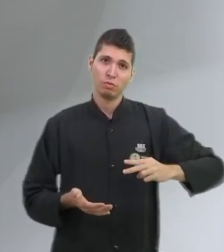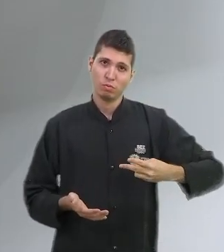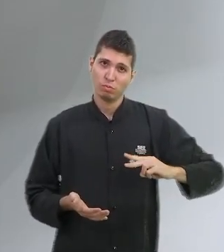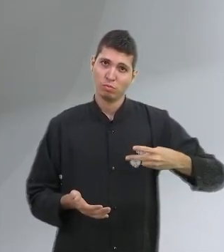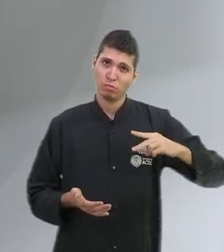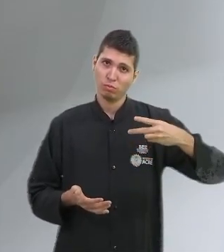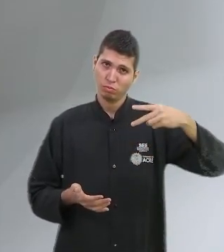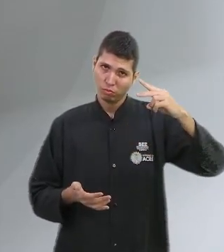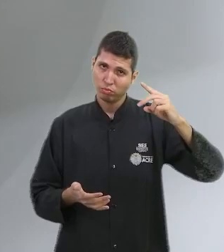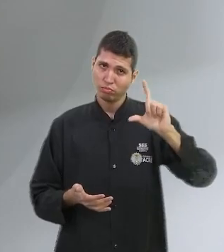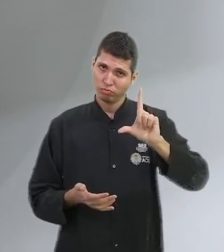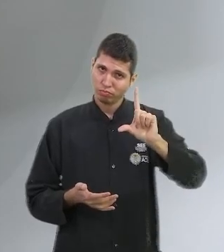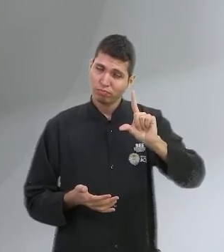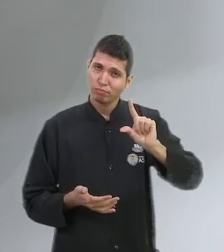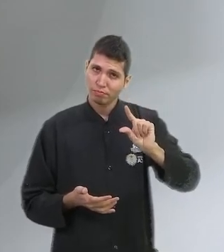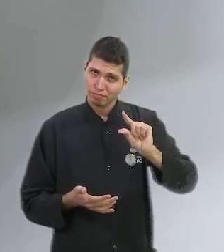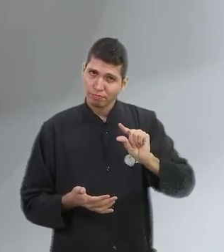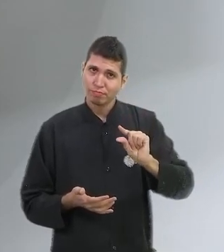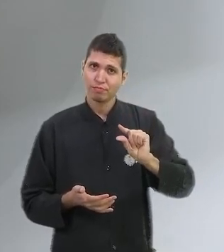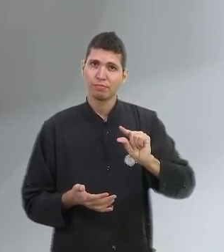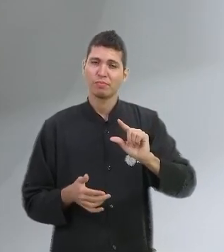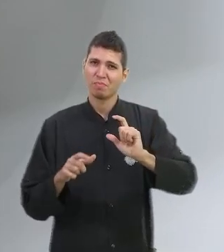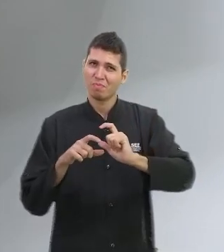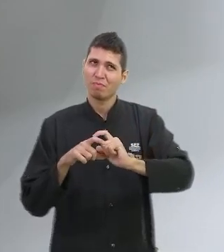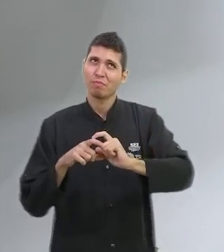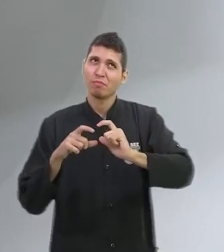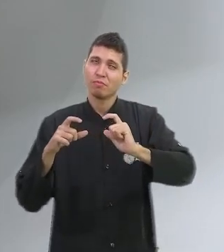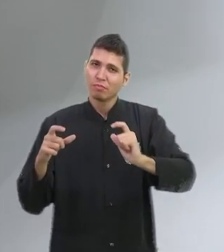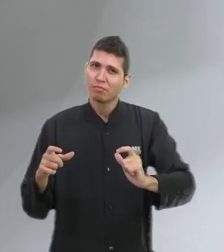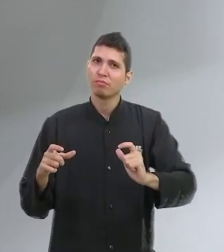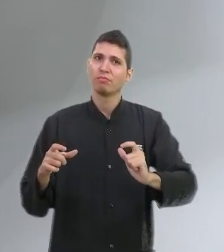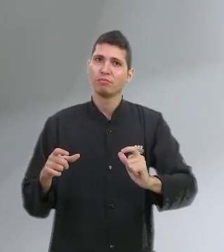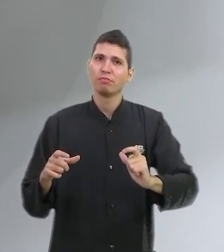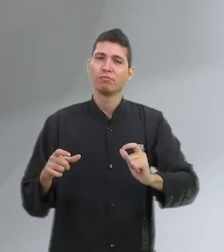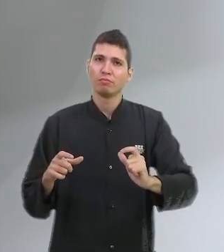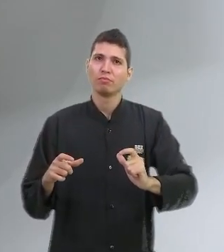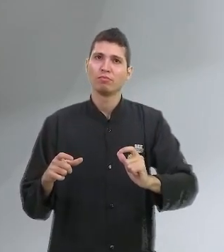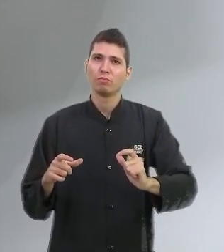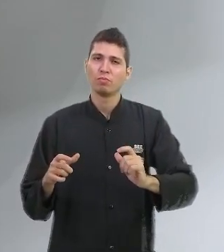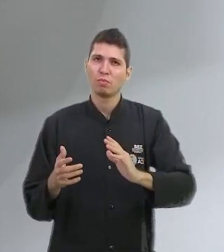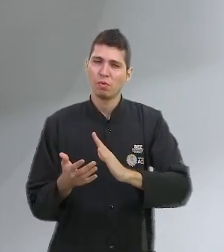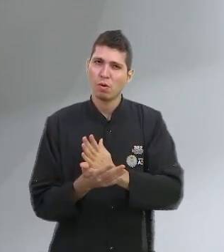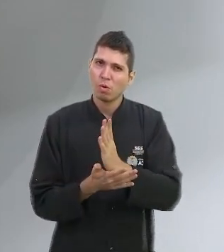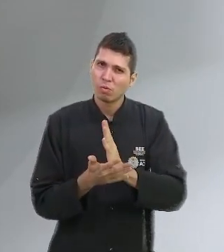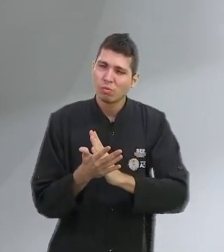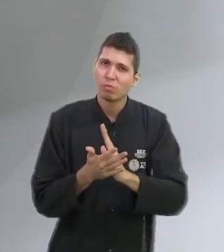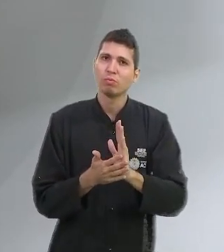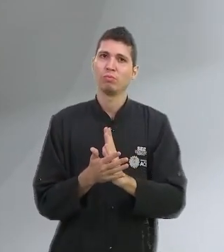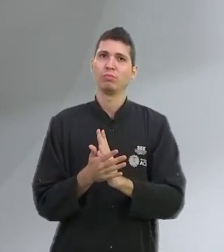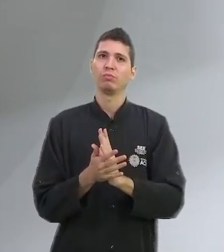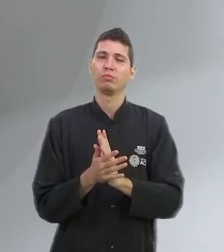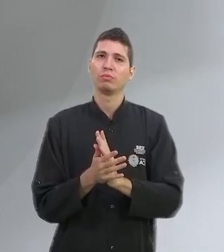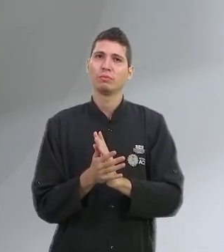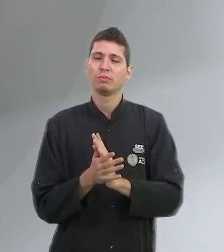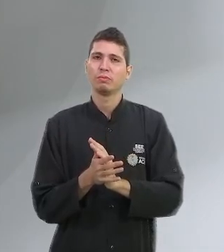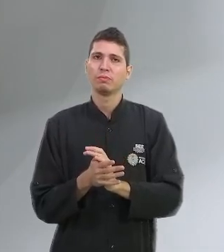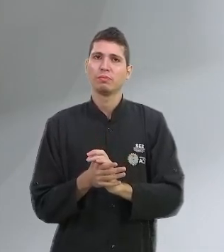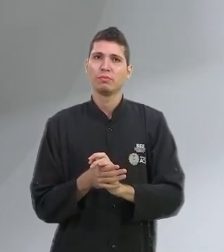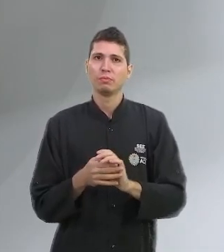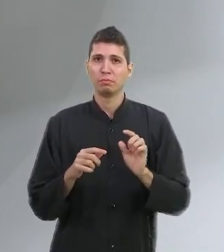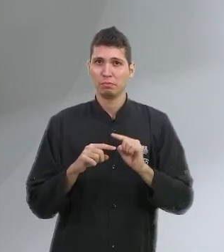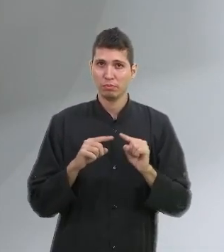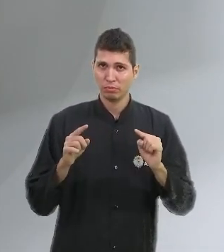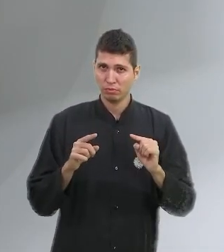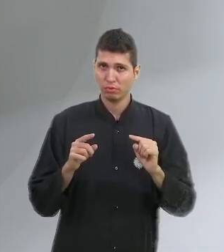menor. Na maioria, via de regra, tem algumas exceções, mas você tem que minar no mercado